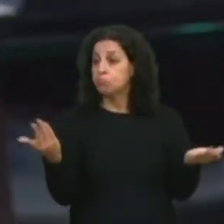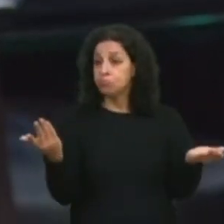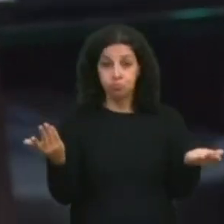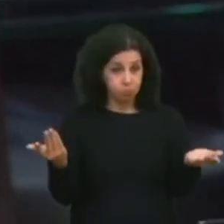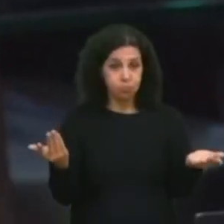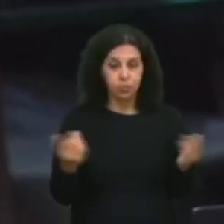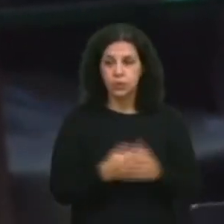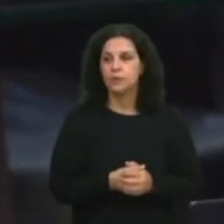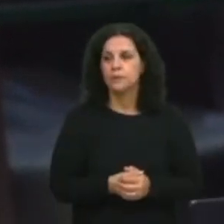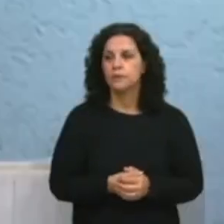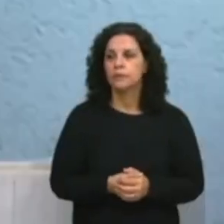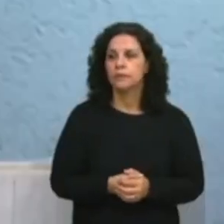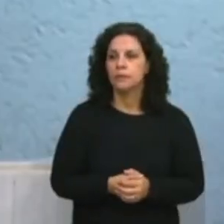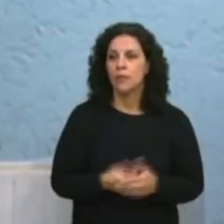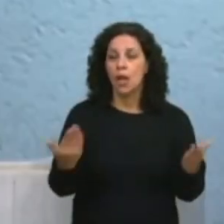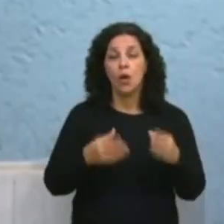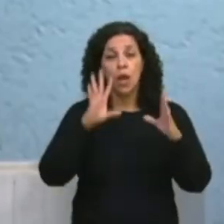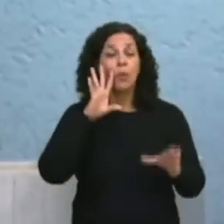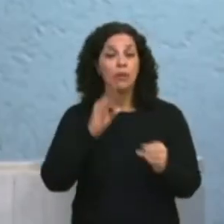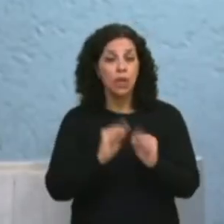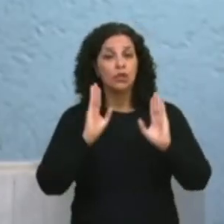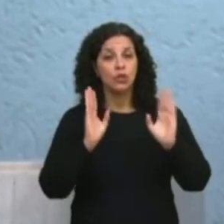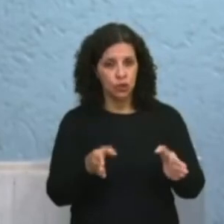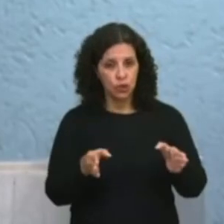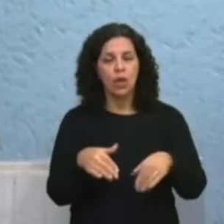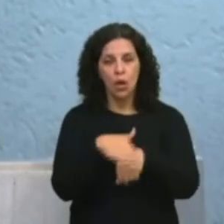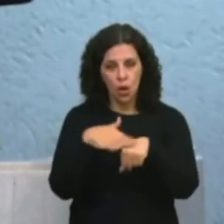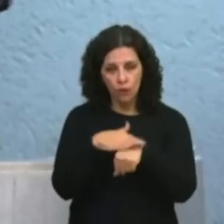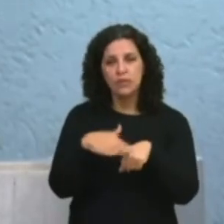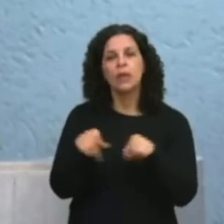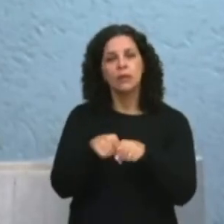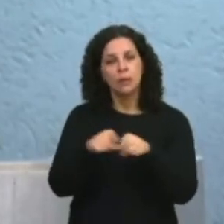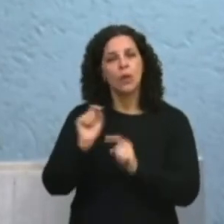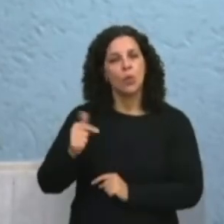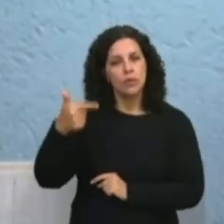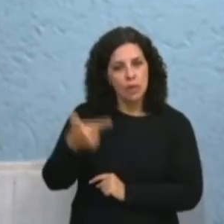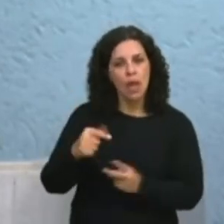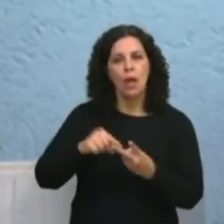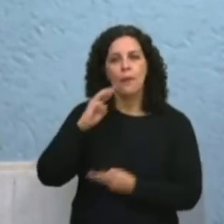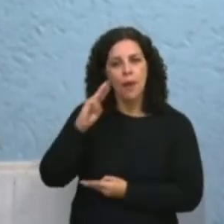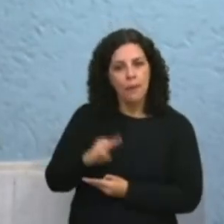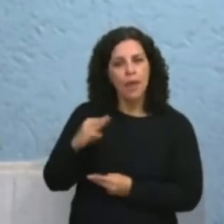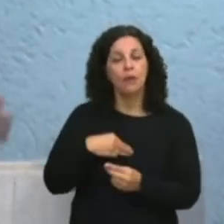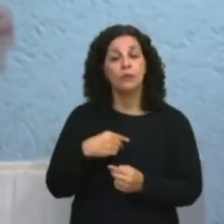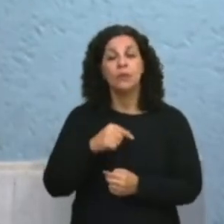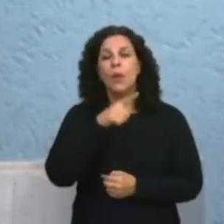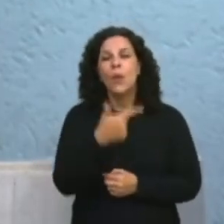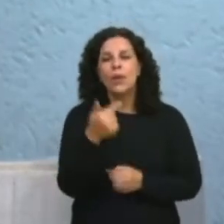encaminhei, até fiz o entendimento, deputada Mabel, deputado Guerra, também da nossa querida Pato Branco,